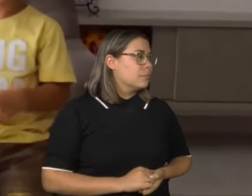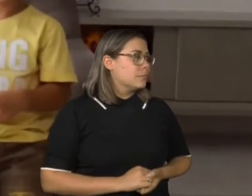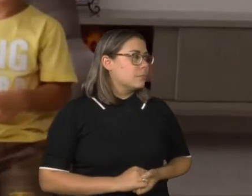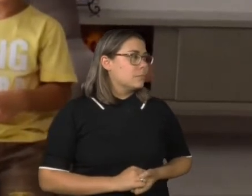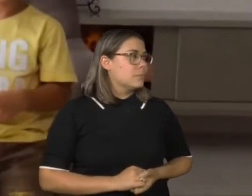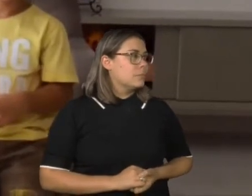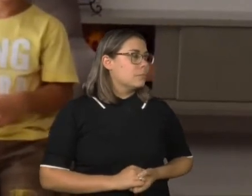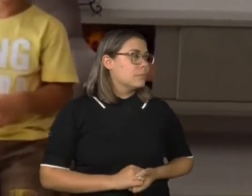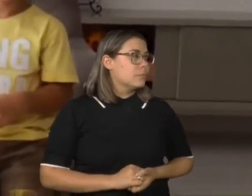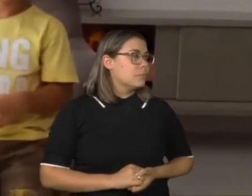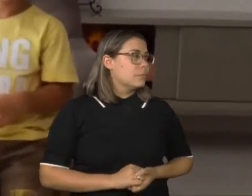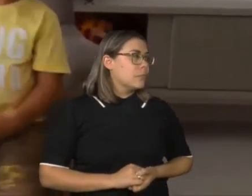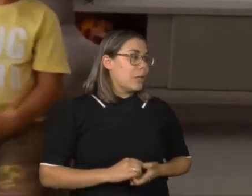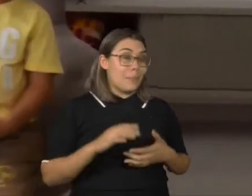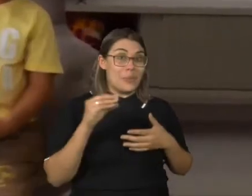Apertou o dedinho dele?